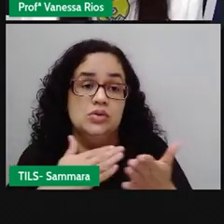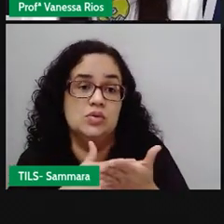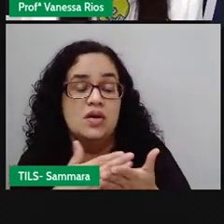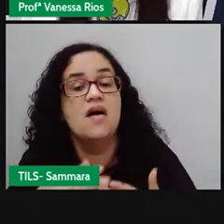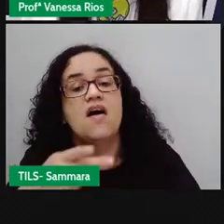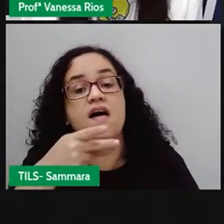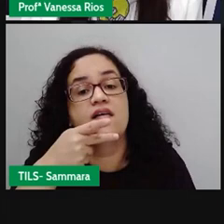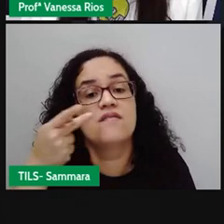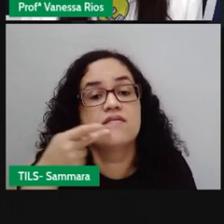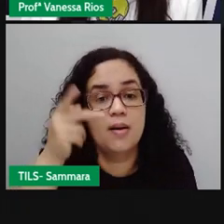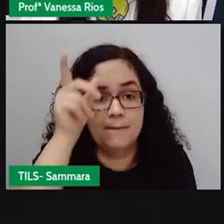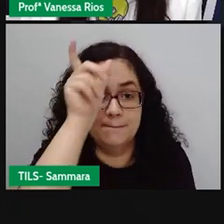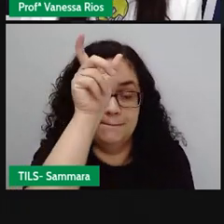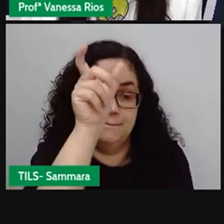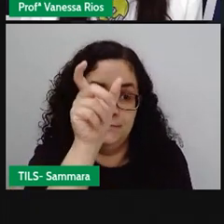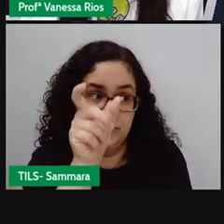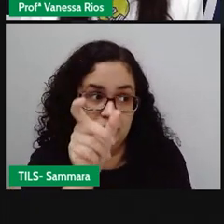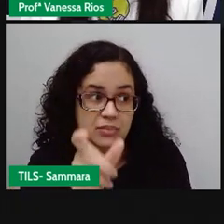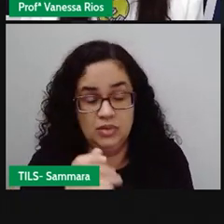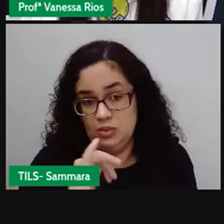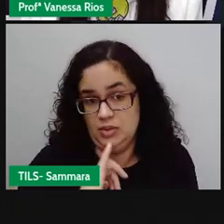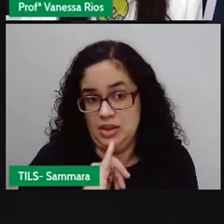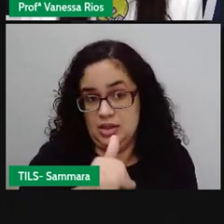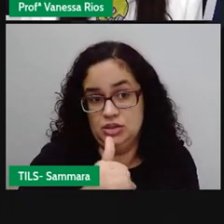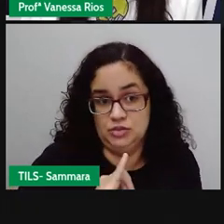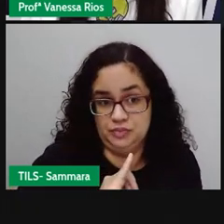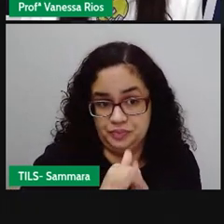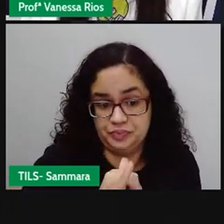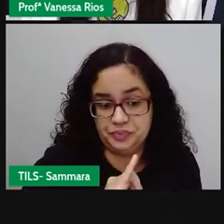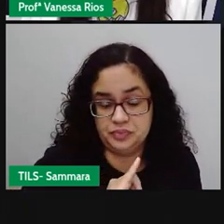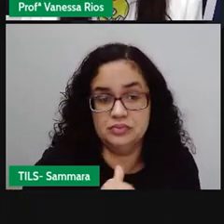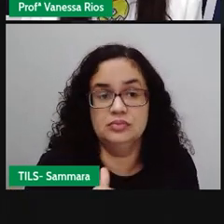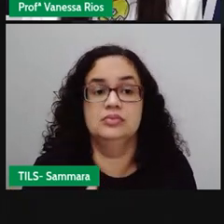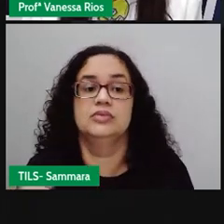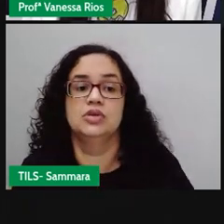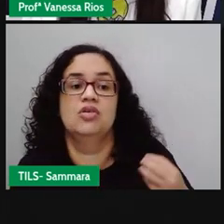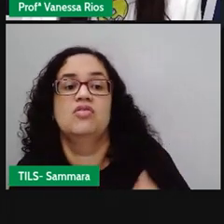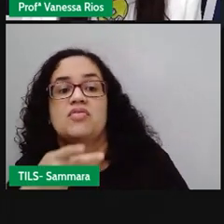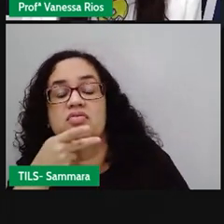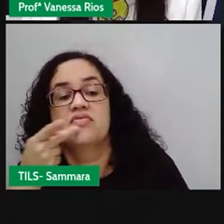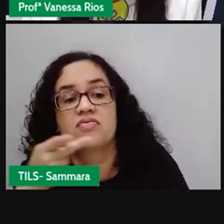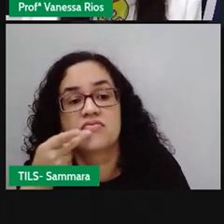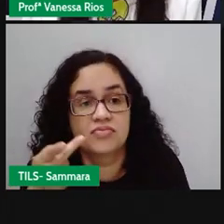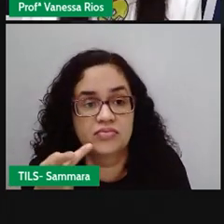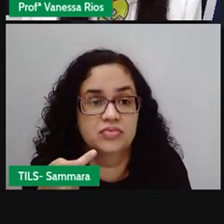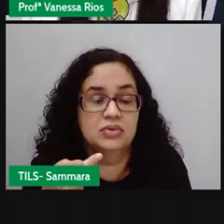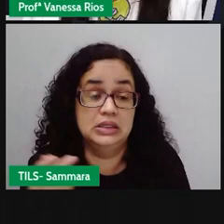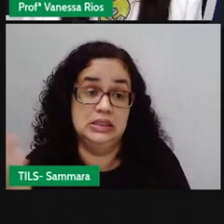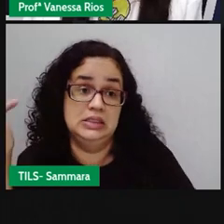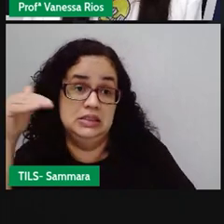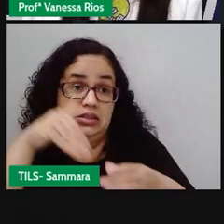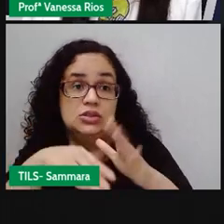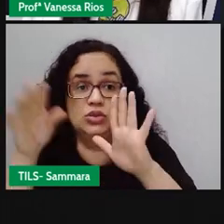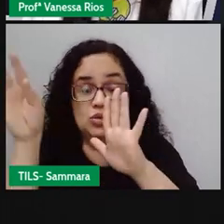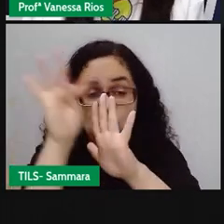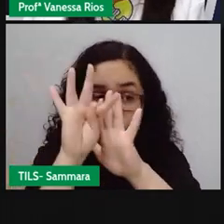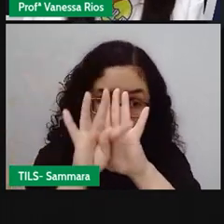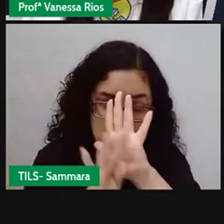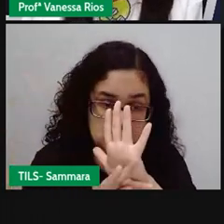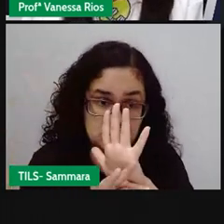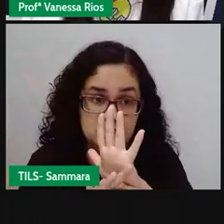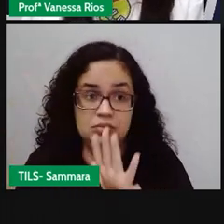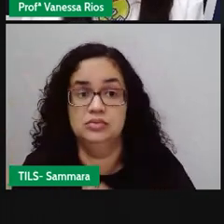Introdução das falas de um personagem numa narrativa. Quando a gente fala aqui em discurso, dentro de um texto narrativo,